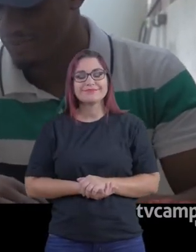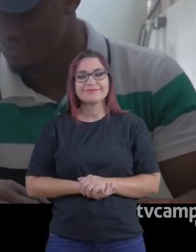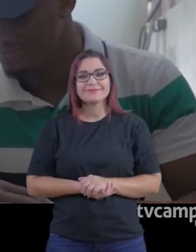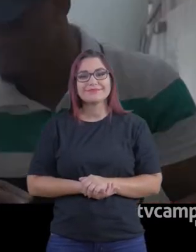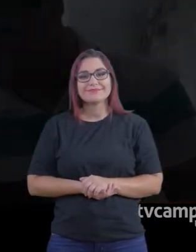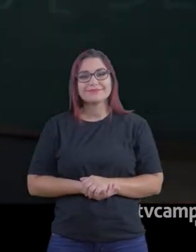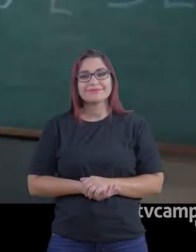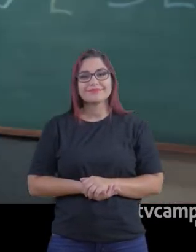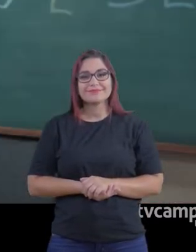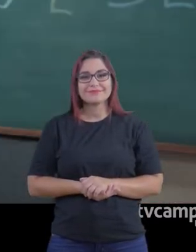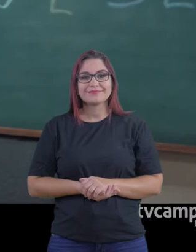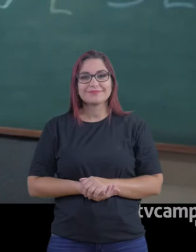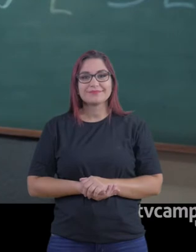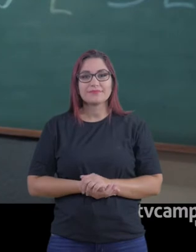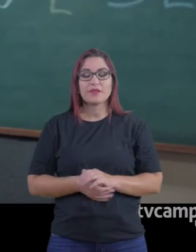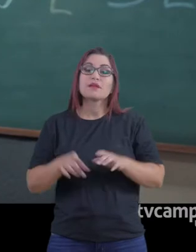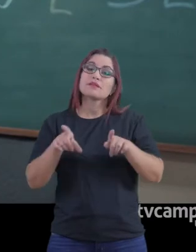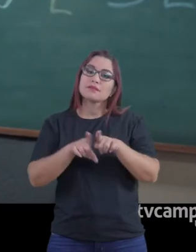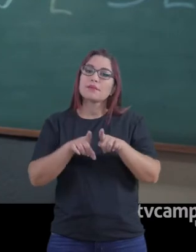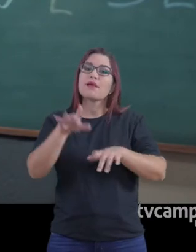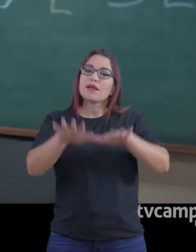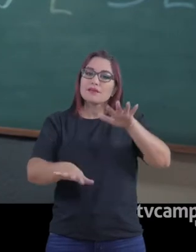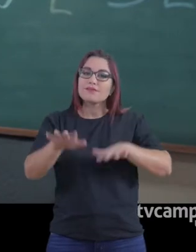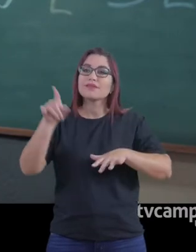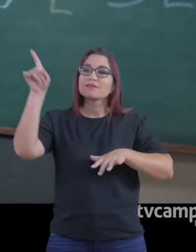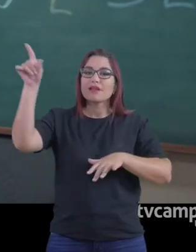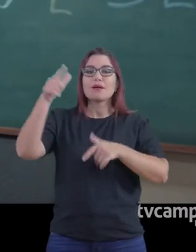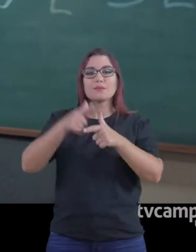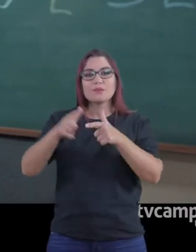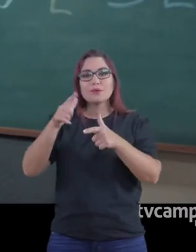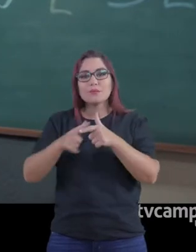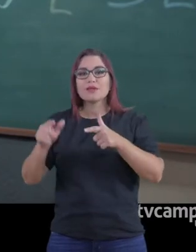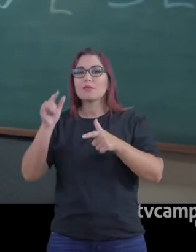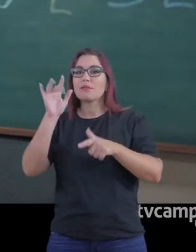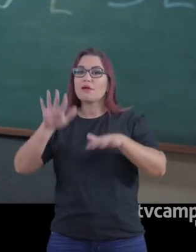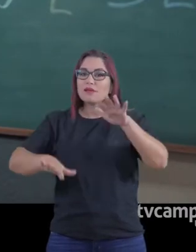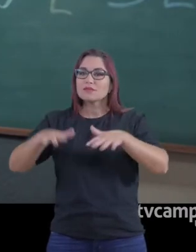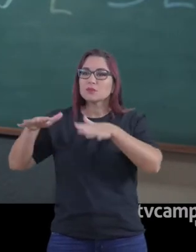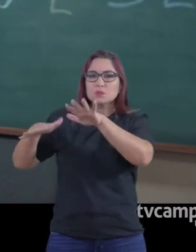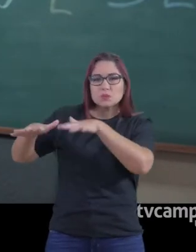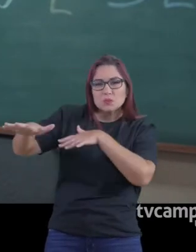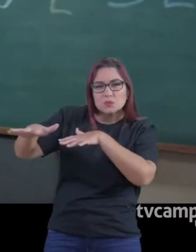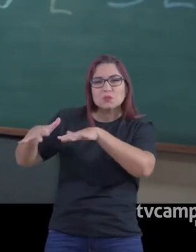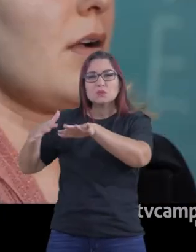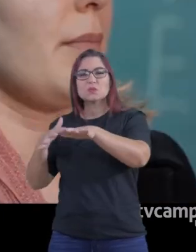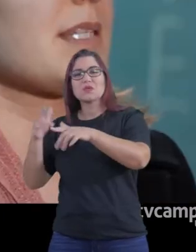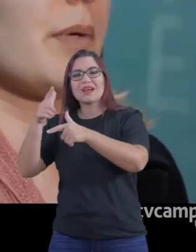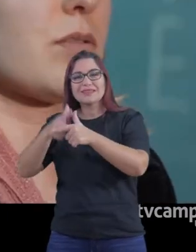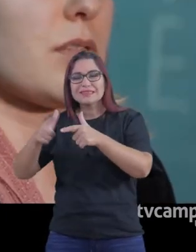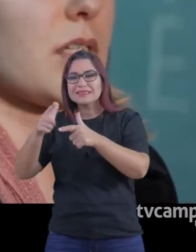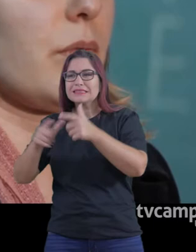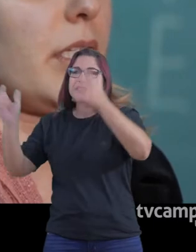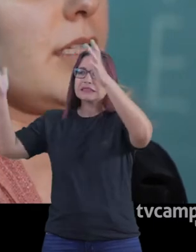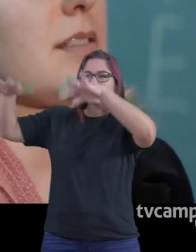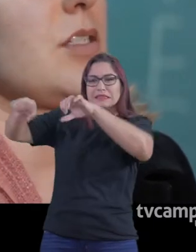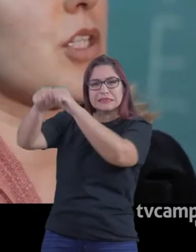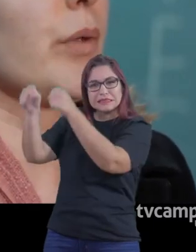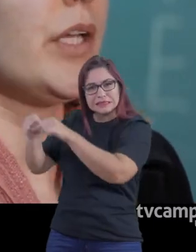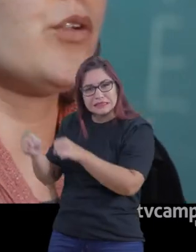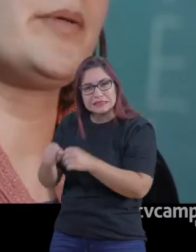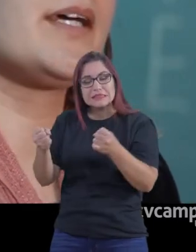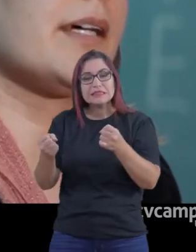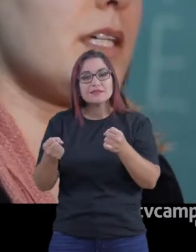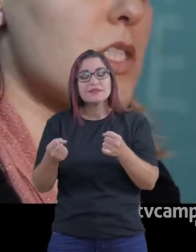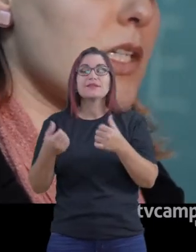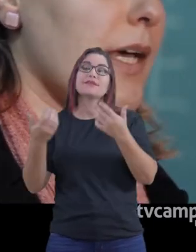Se discute muito também sobre as questões ambientais. Hoje ainda não há reconhecimento do refúgio ambiental, mas há uma discussão nesse